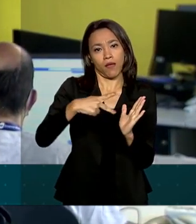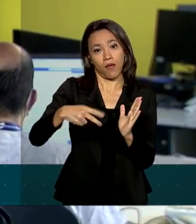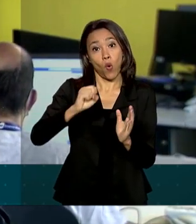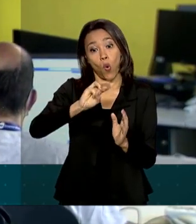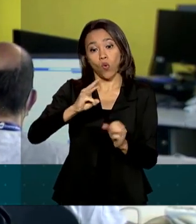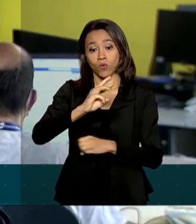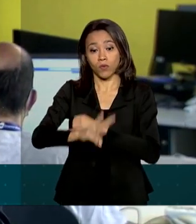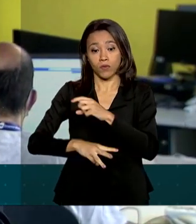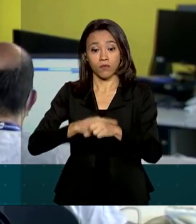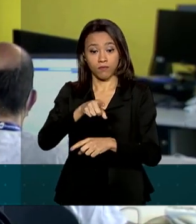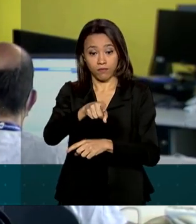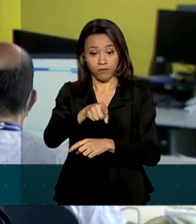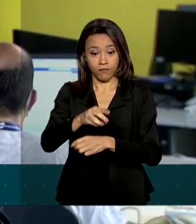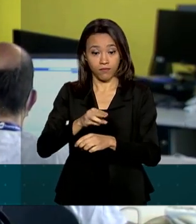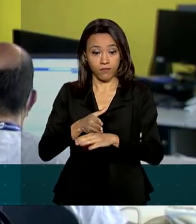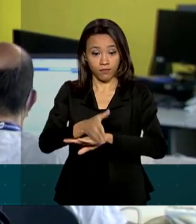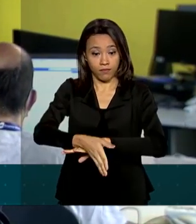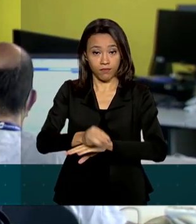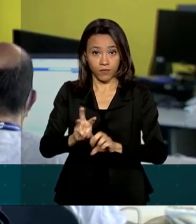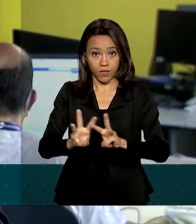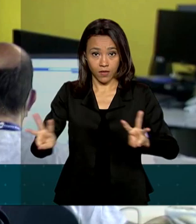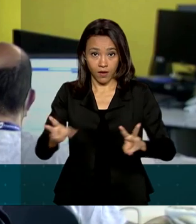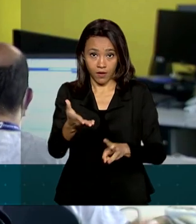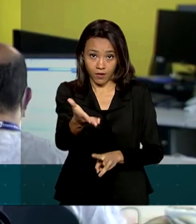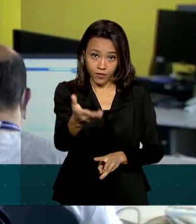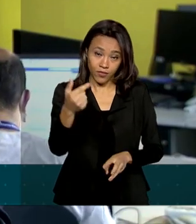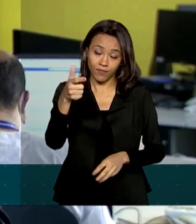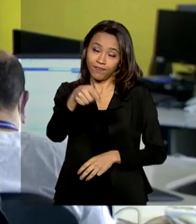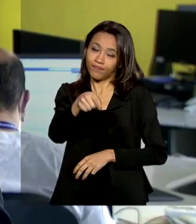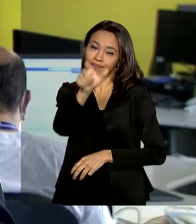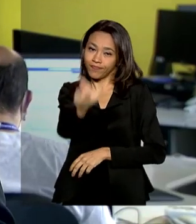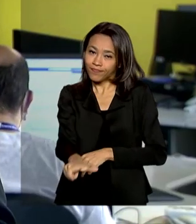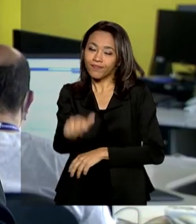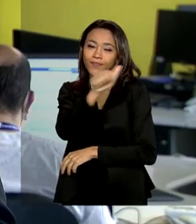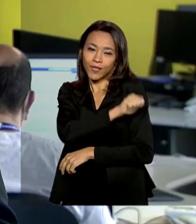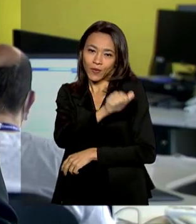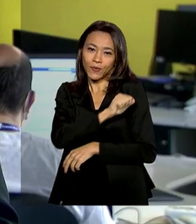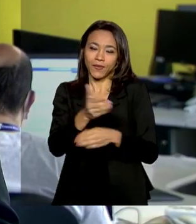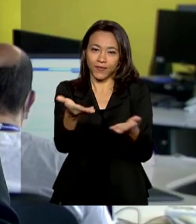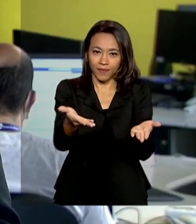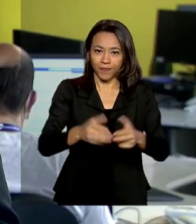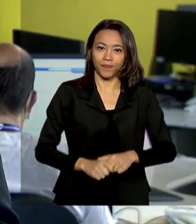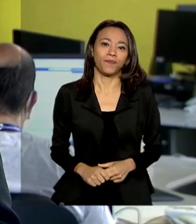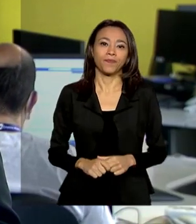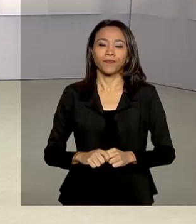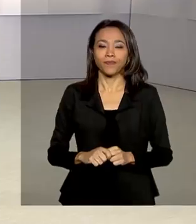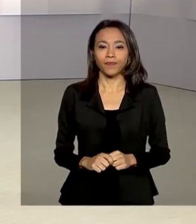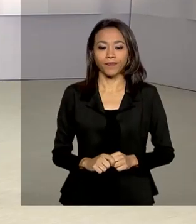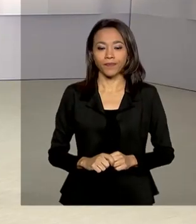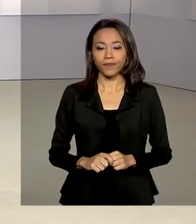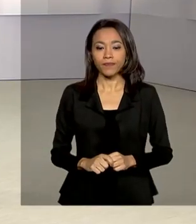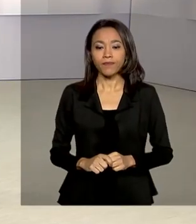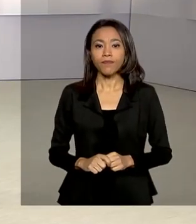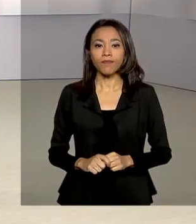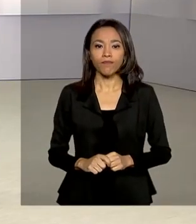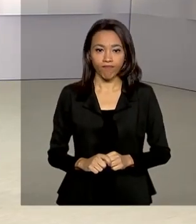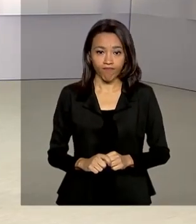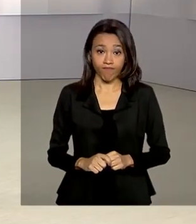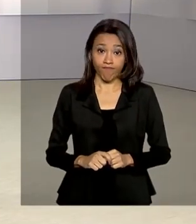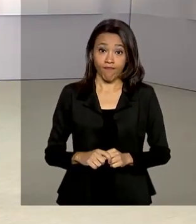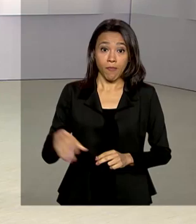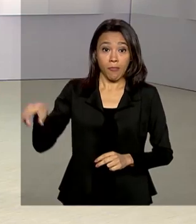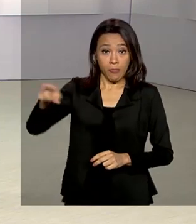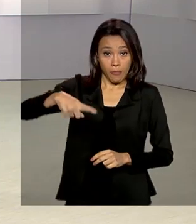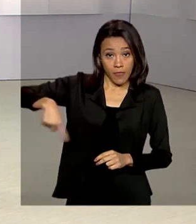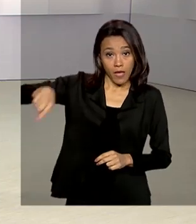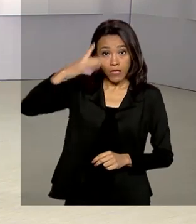.caixa.gov.br. Do Rio de Janeiro, Maurício de Almeida, para o governo agora. Para os